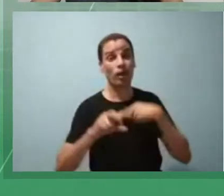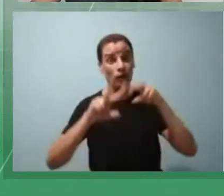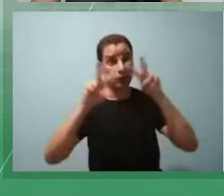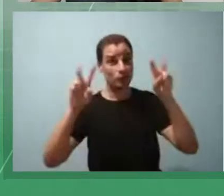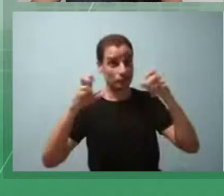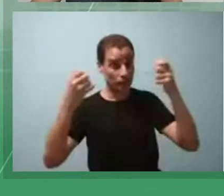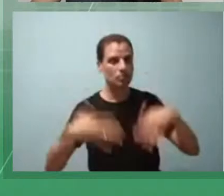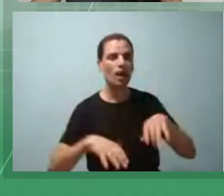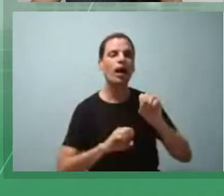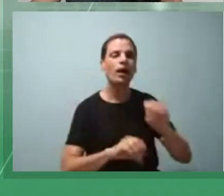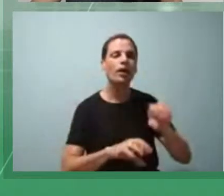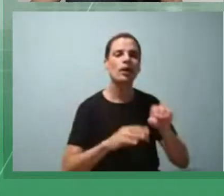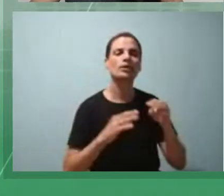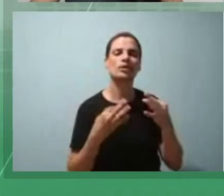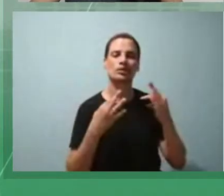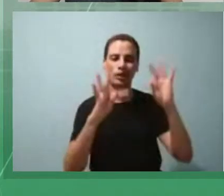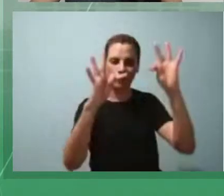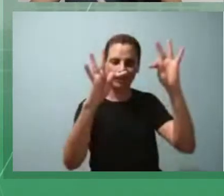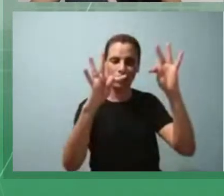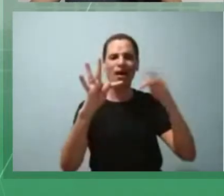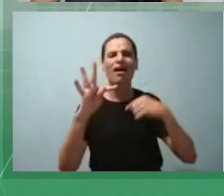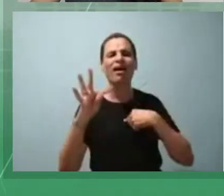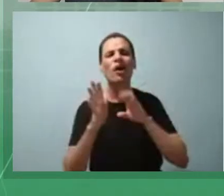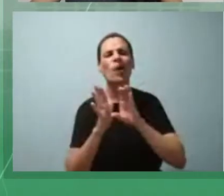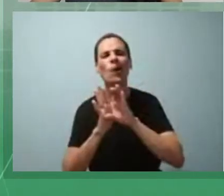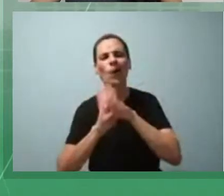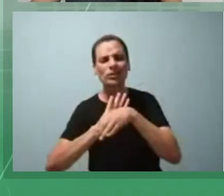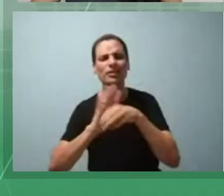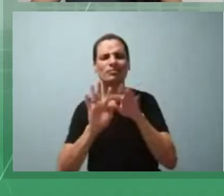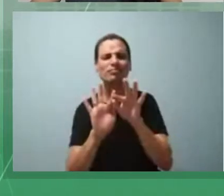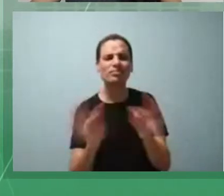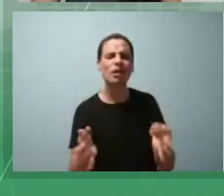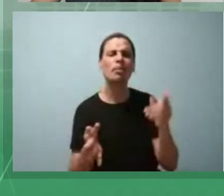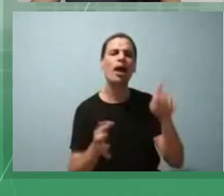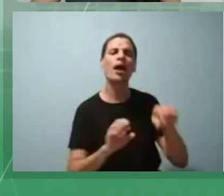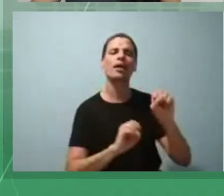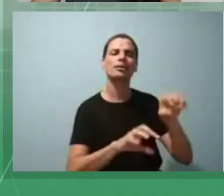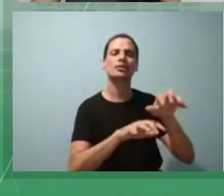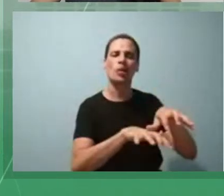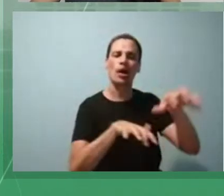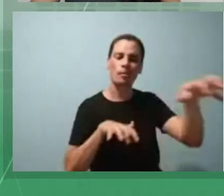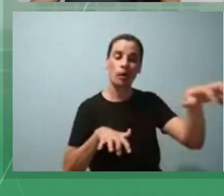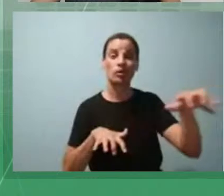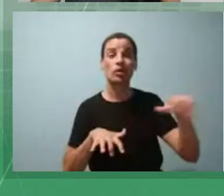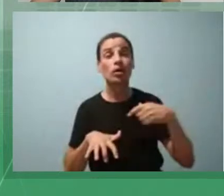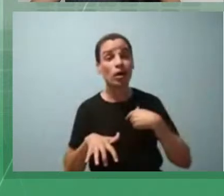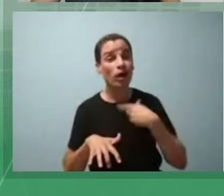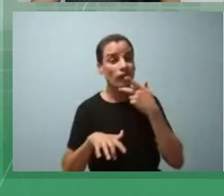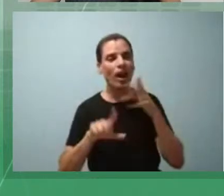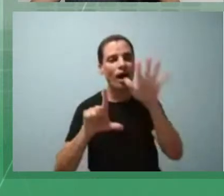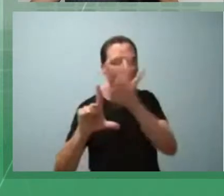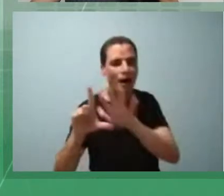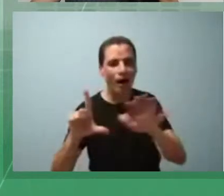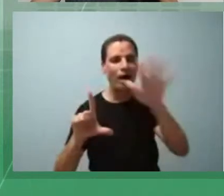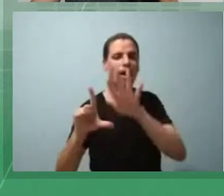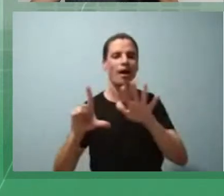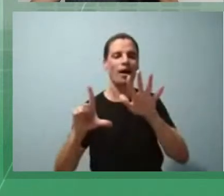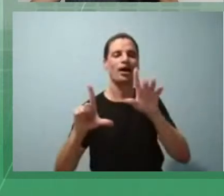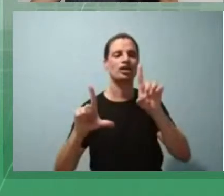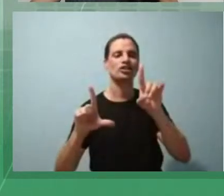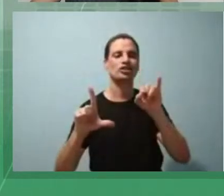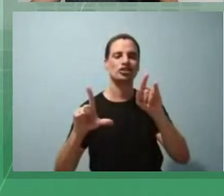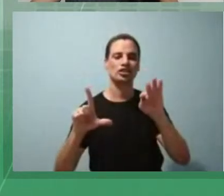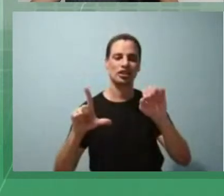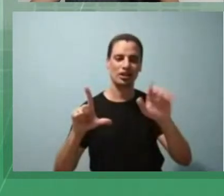conceito breve de ensino remoto. Falar um pouquinho sobre as plataformas digitais. A partir das plataformas que o meu público